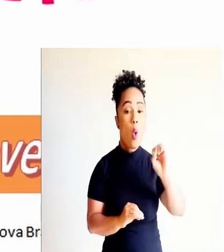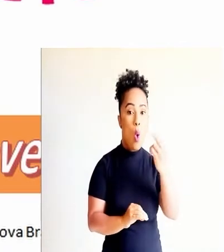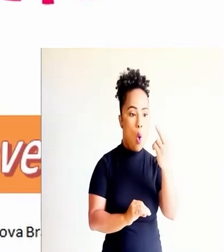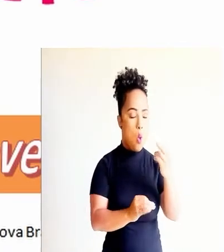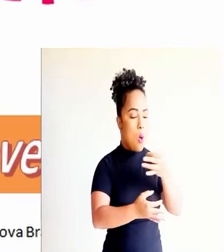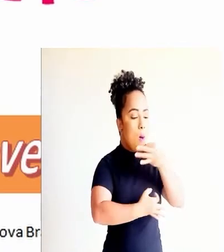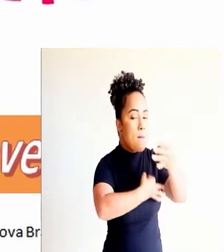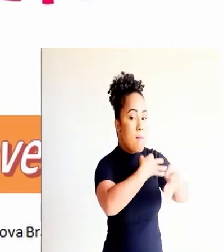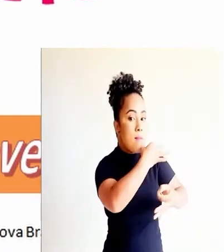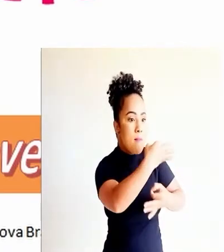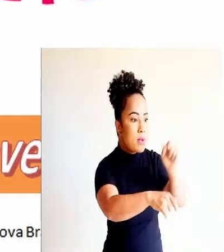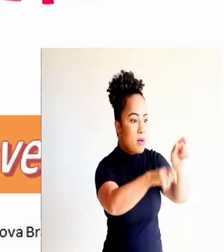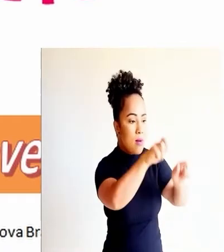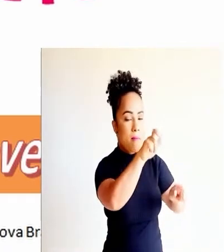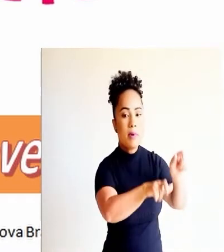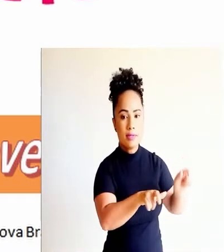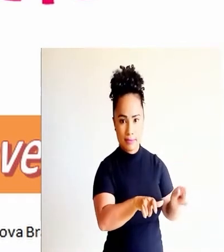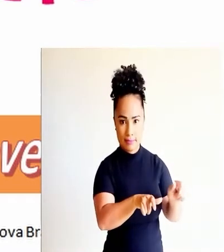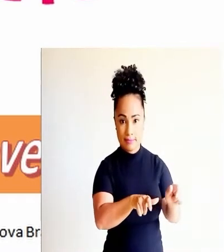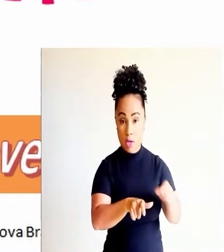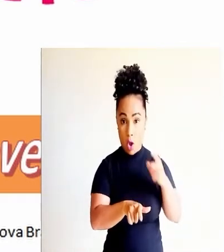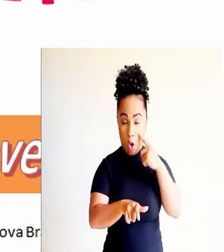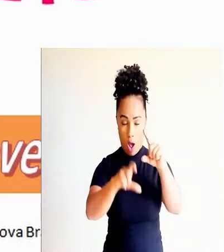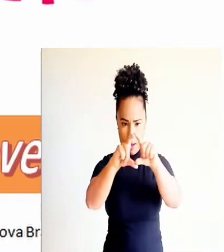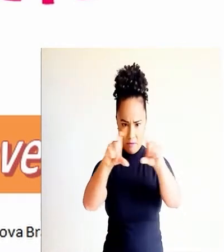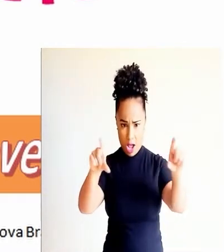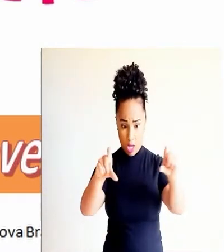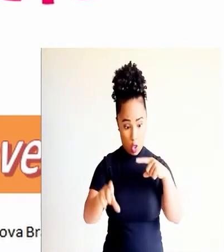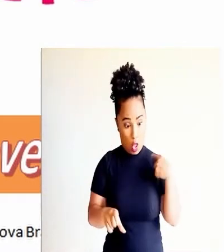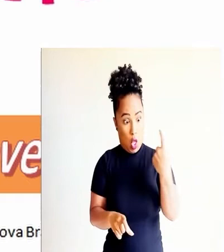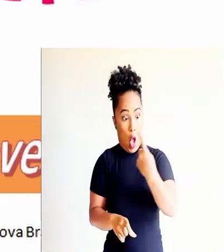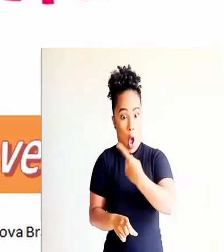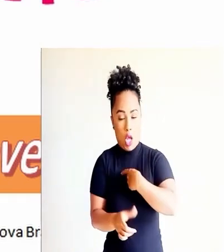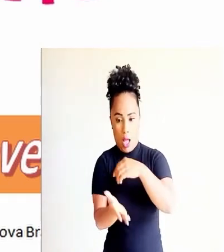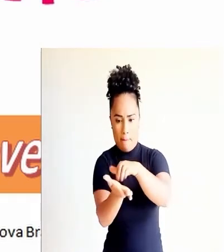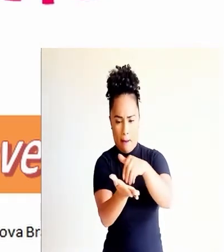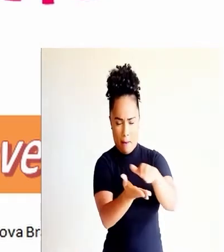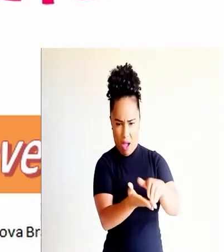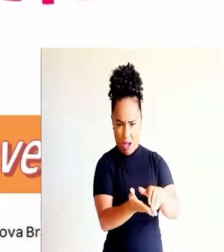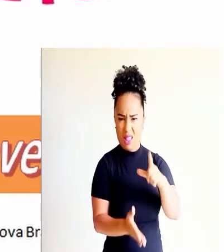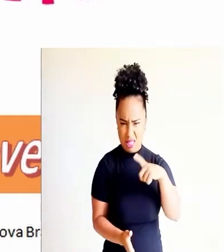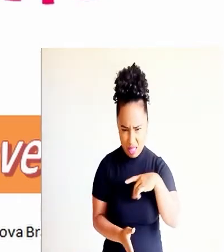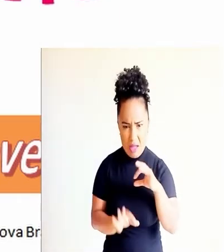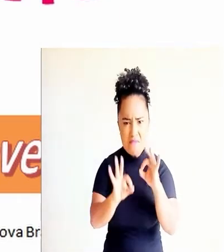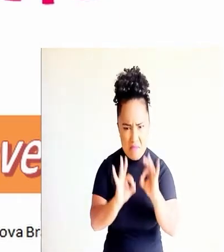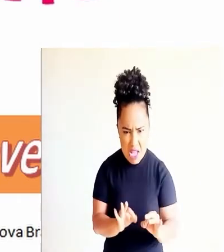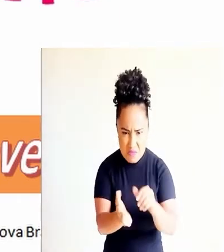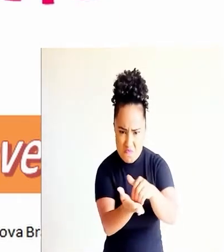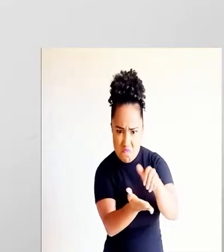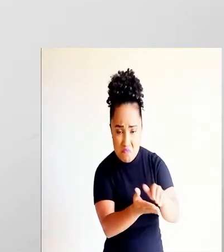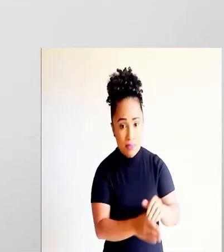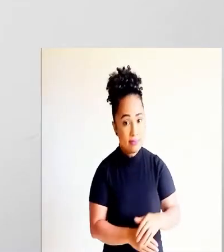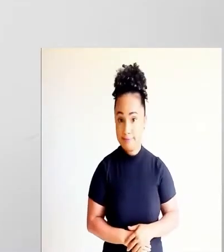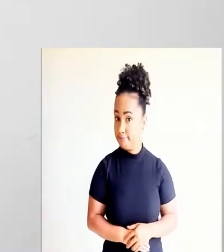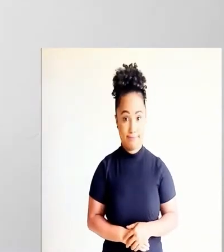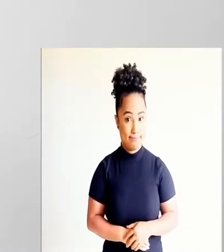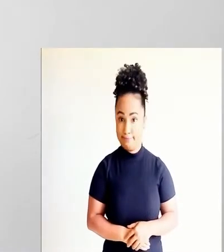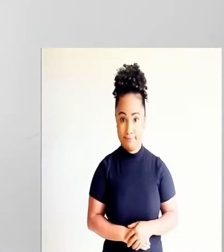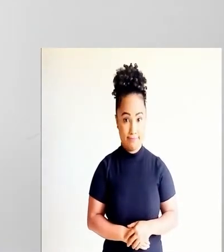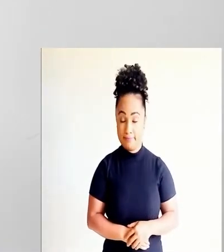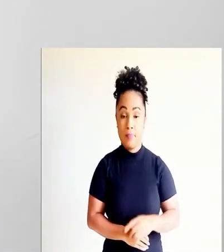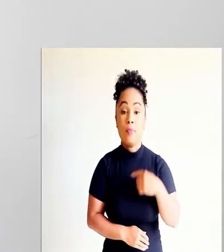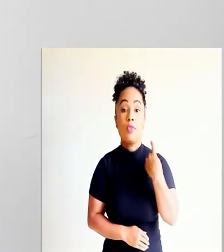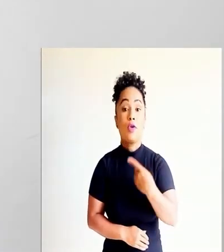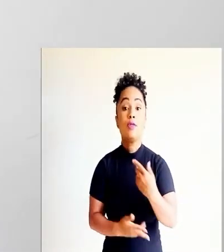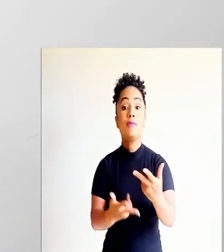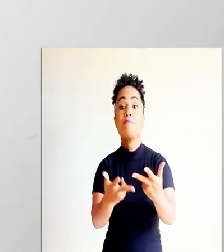o que é opinião. Então, o trecho aí. Nós todos vamos ser despedidos. Alguém vai ser despedido? Não.